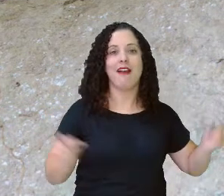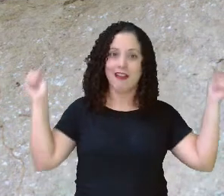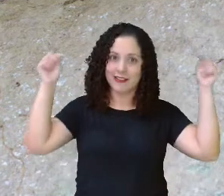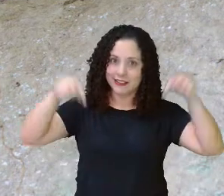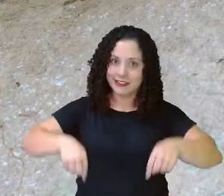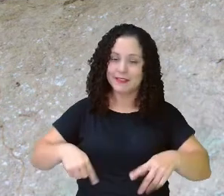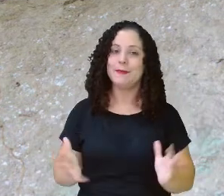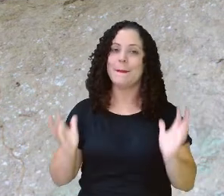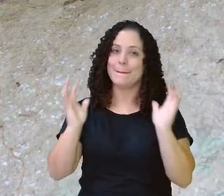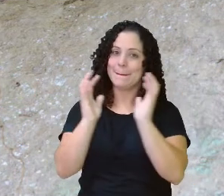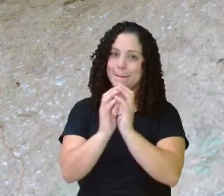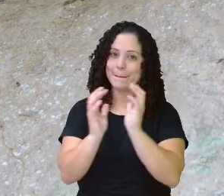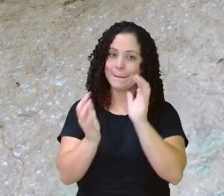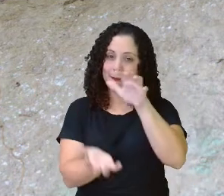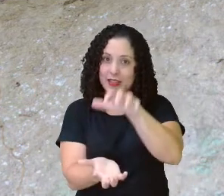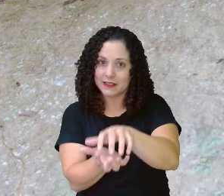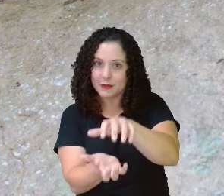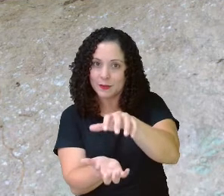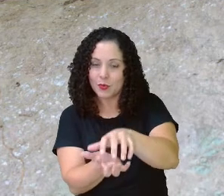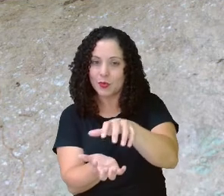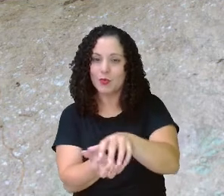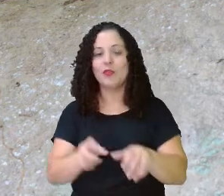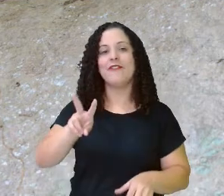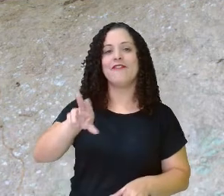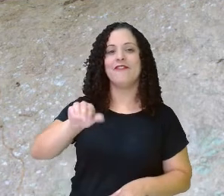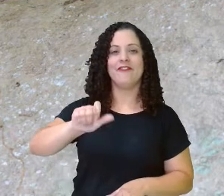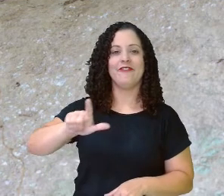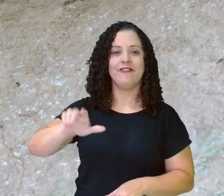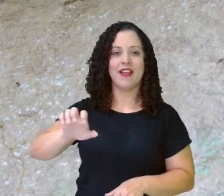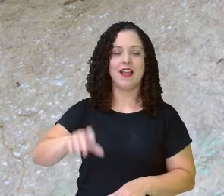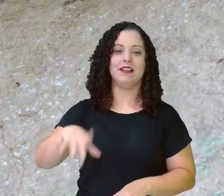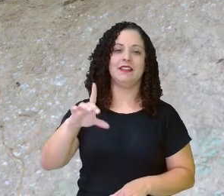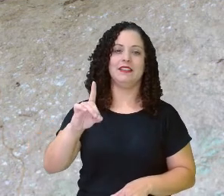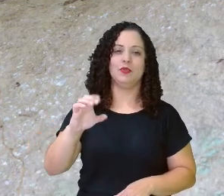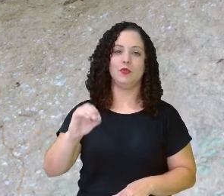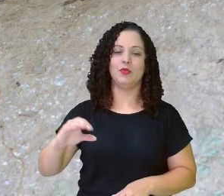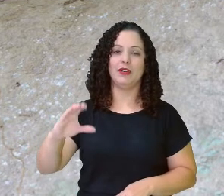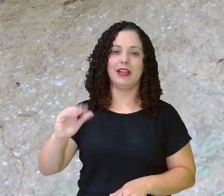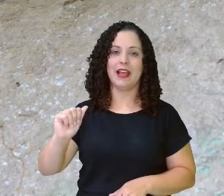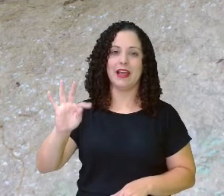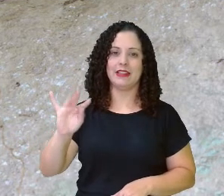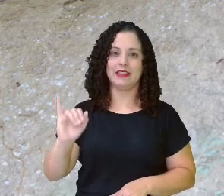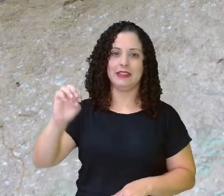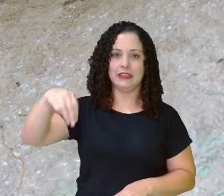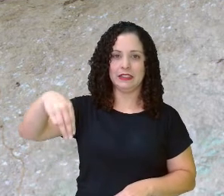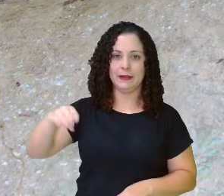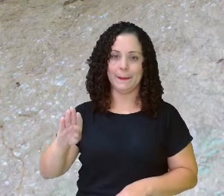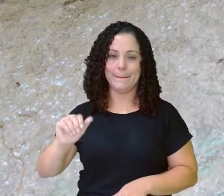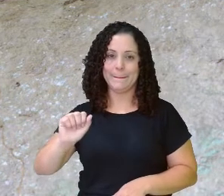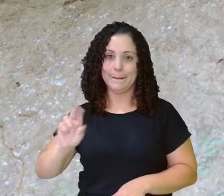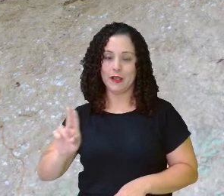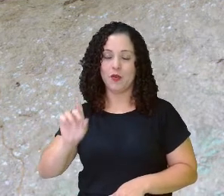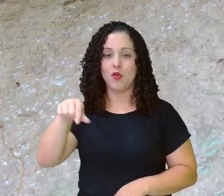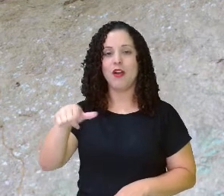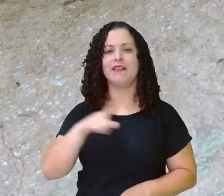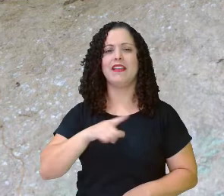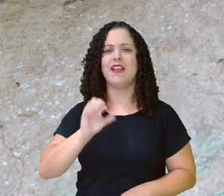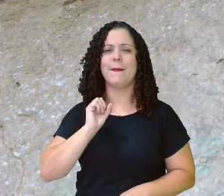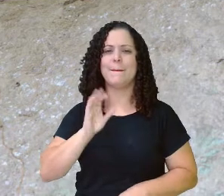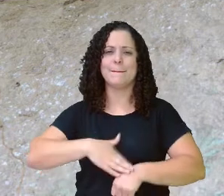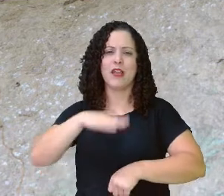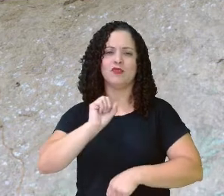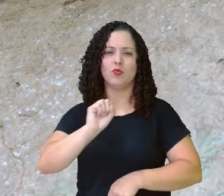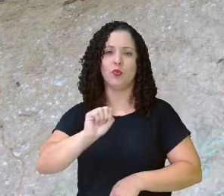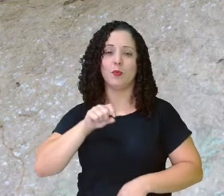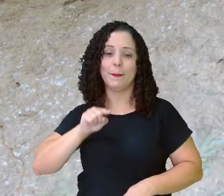Pernambuco, num local maravilhoso chamado Vale do Catimbal, tem várias pinturas rupestres em que nossos antepassados de mais de 8 mil anos